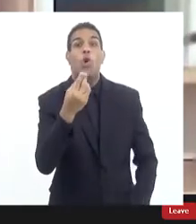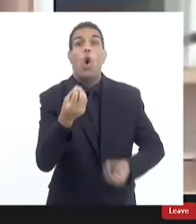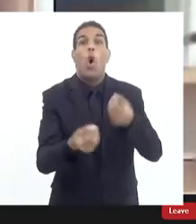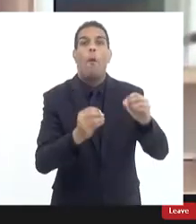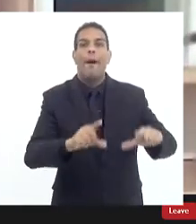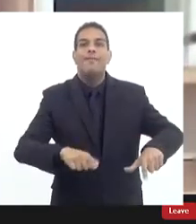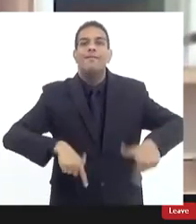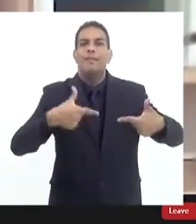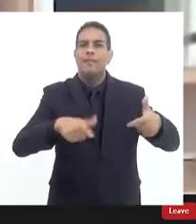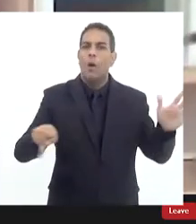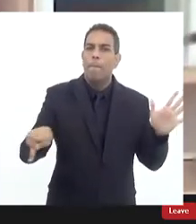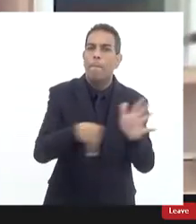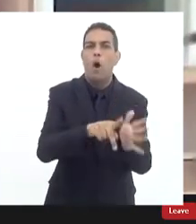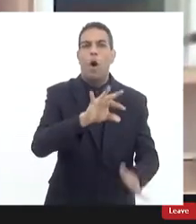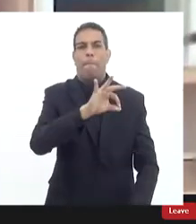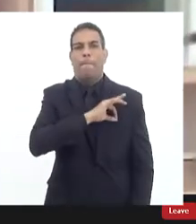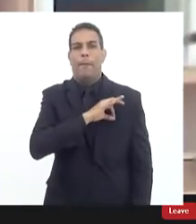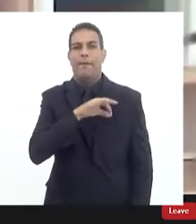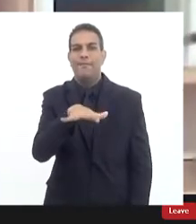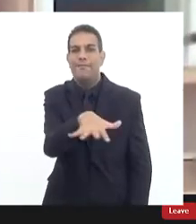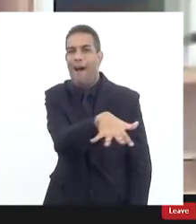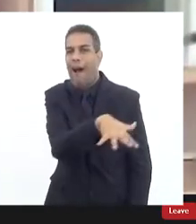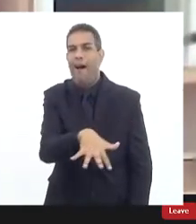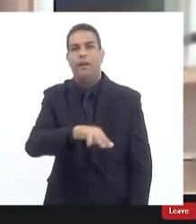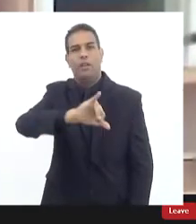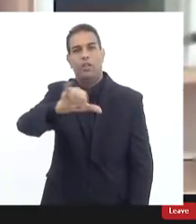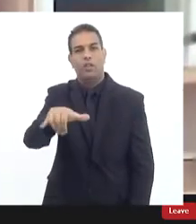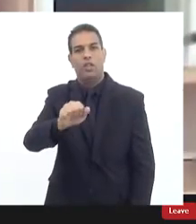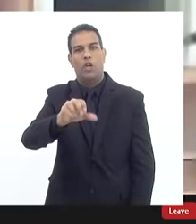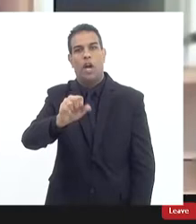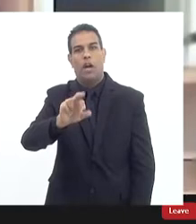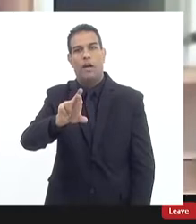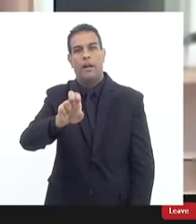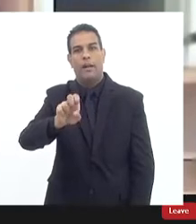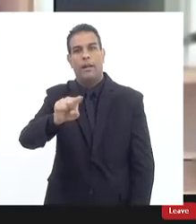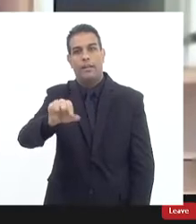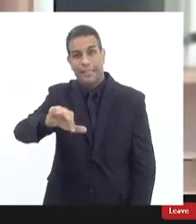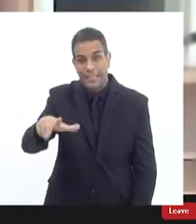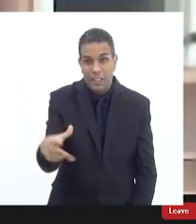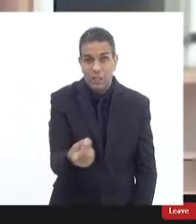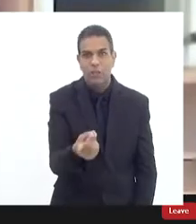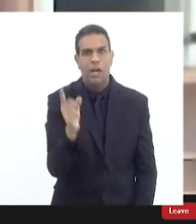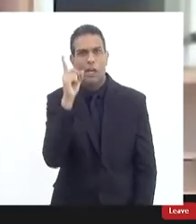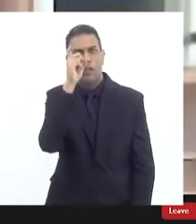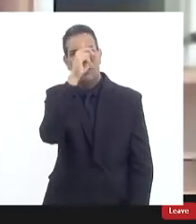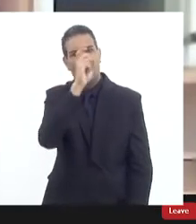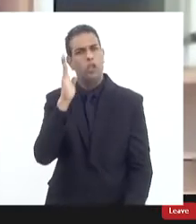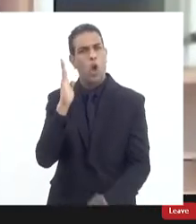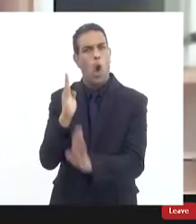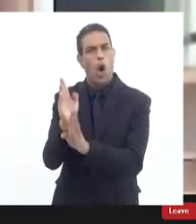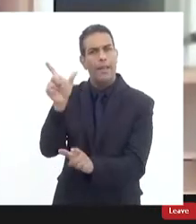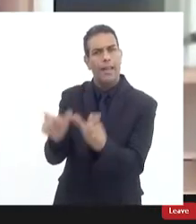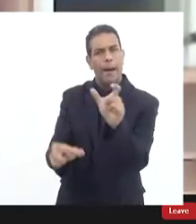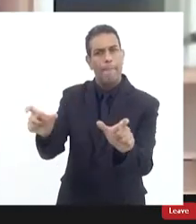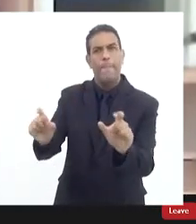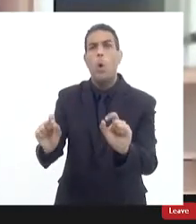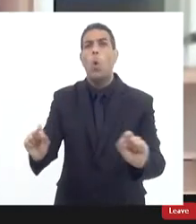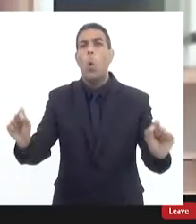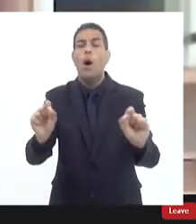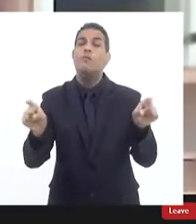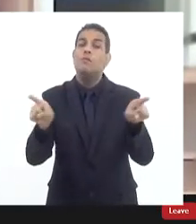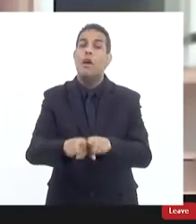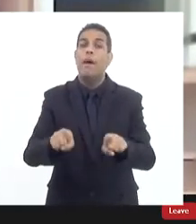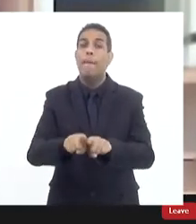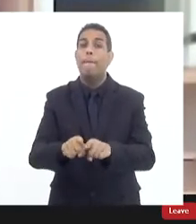e uma outra dificuldade que até foi o mote aqui da nossa conversa inicial que é a eventual